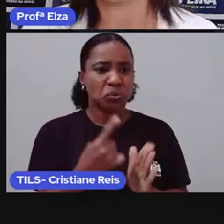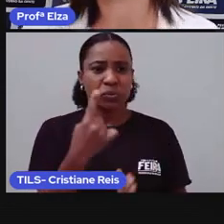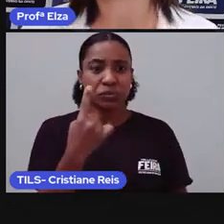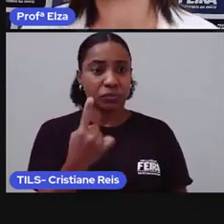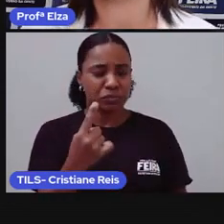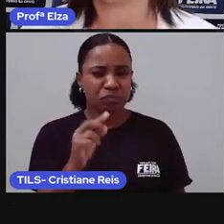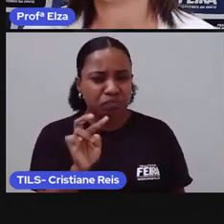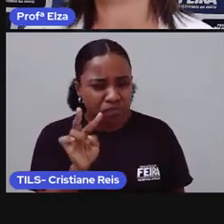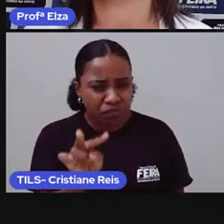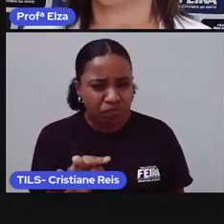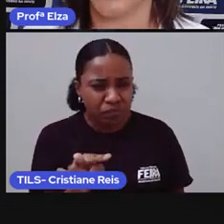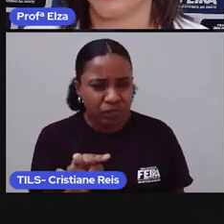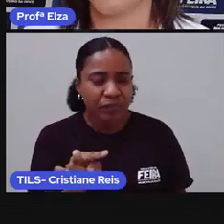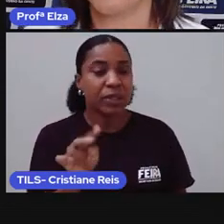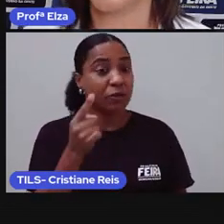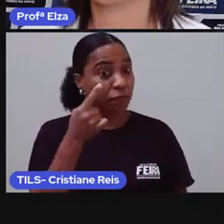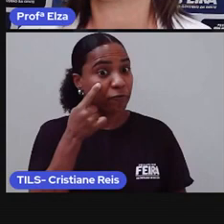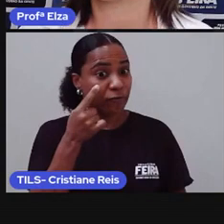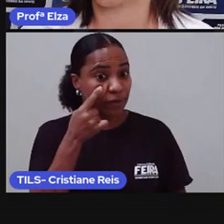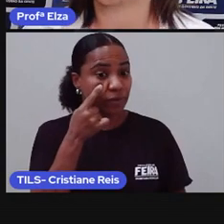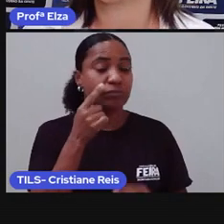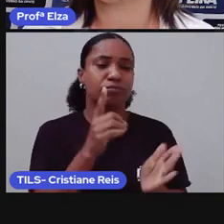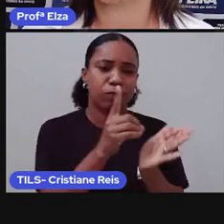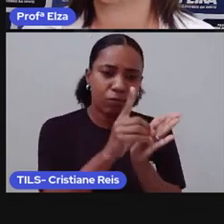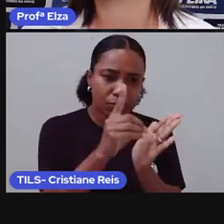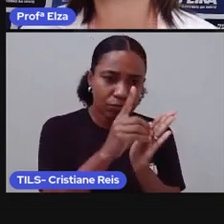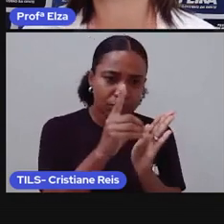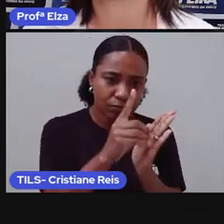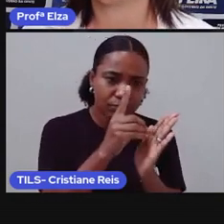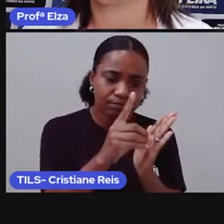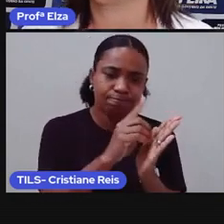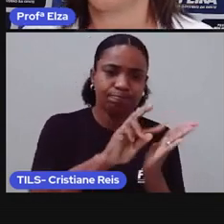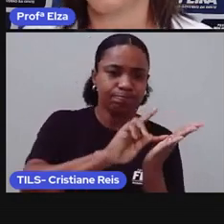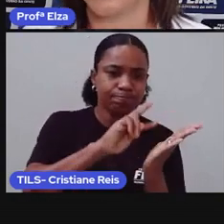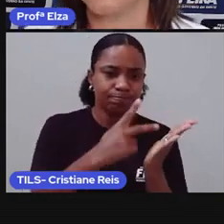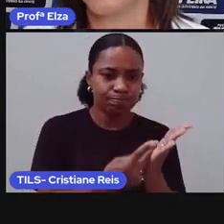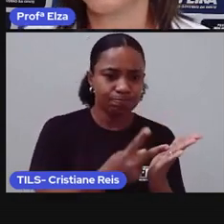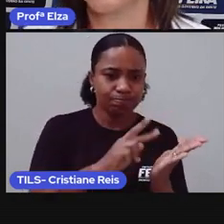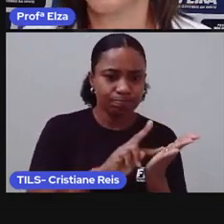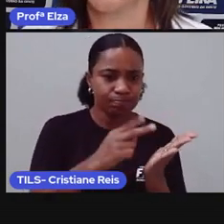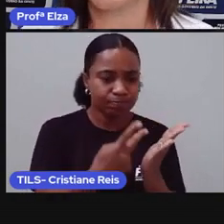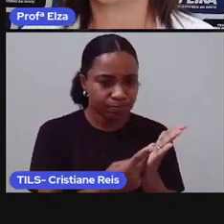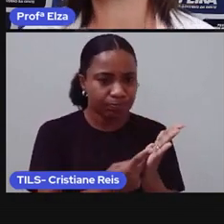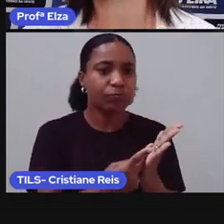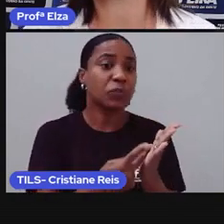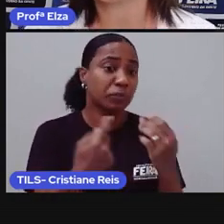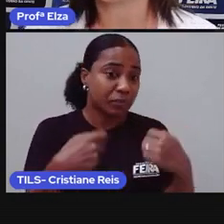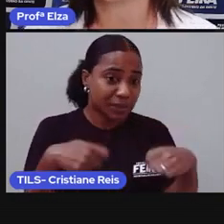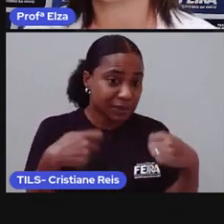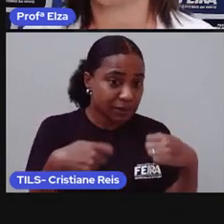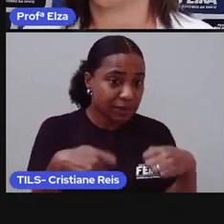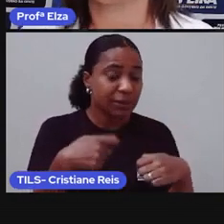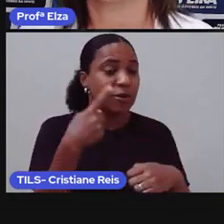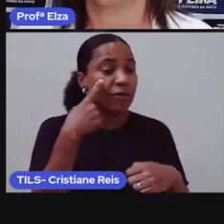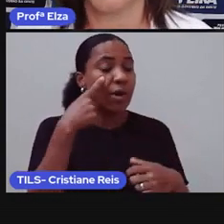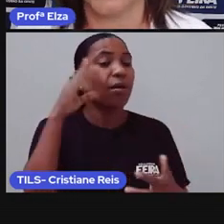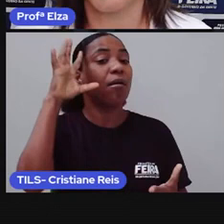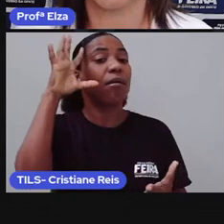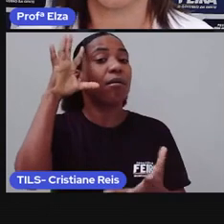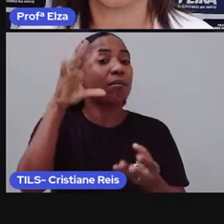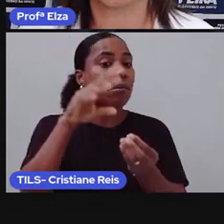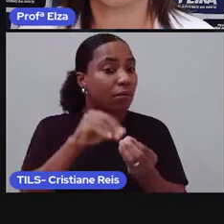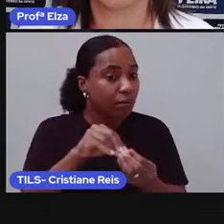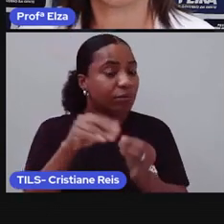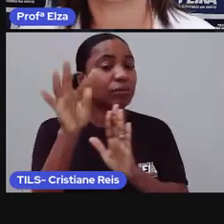verificar se é necessário pesquisar o significado da palavra para que você compreenda o